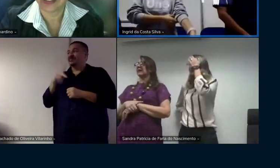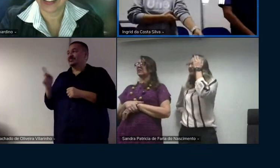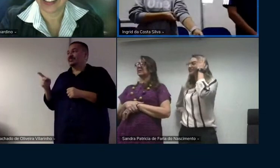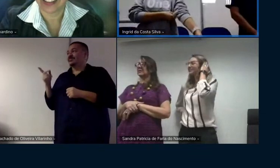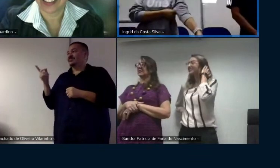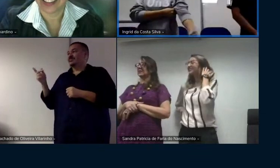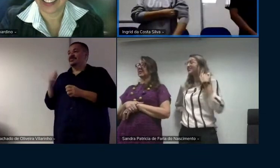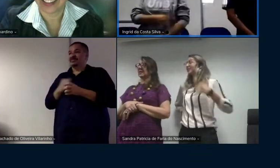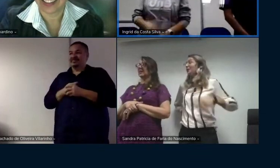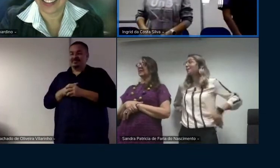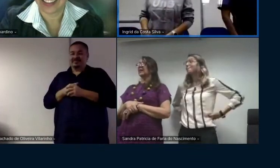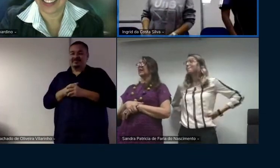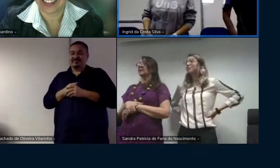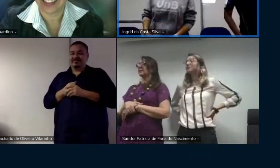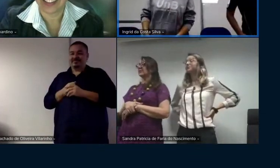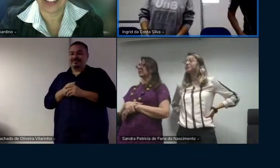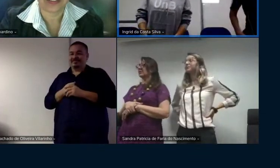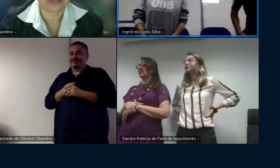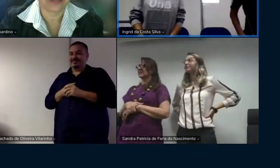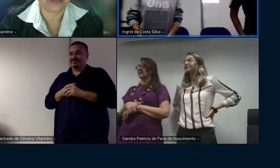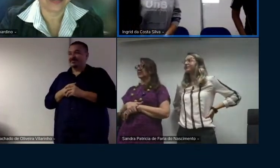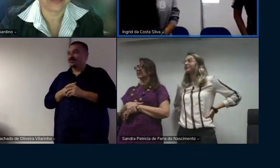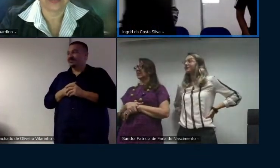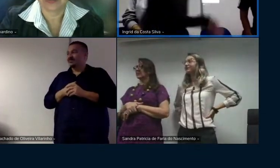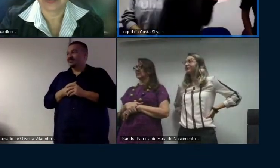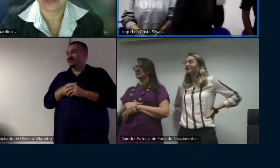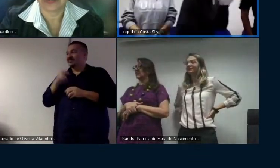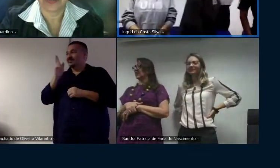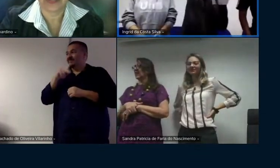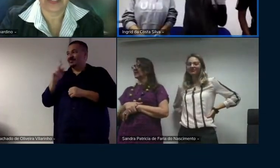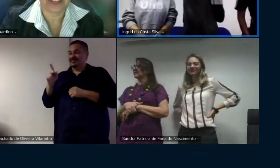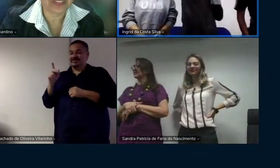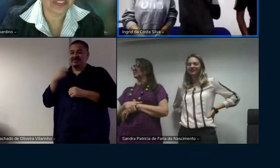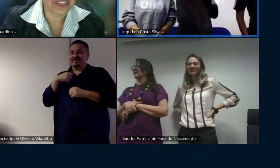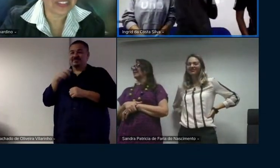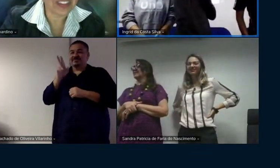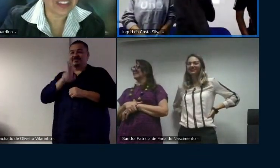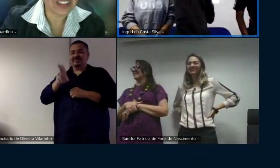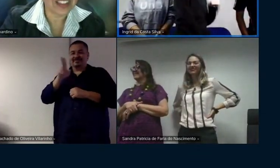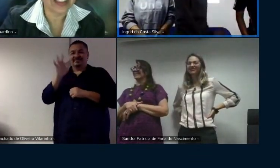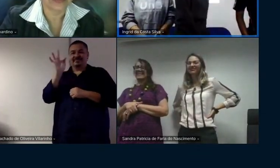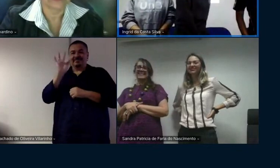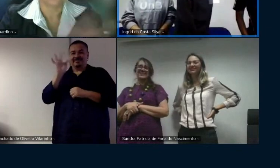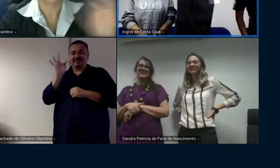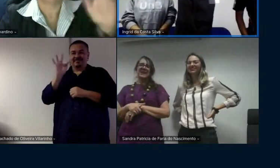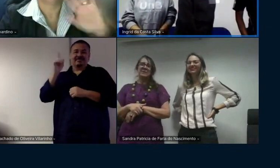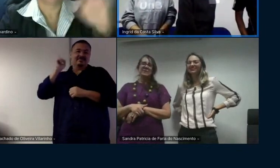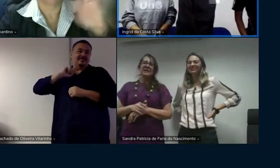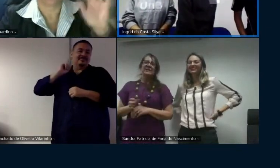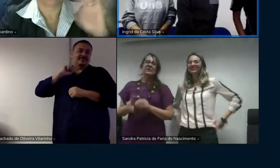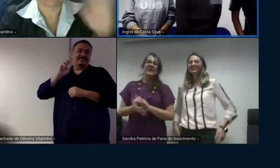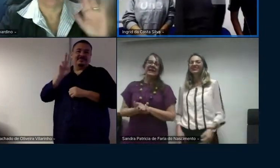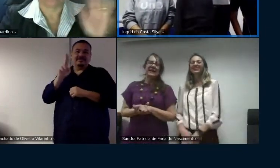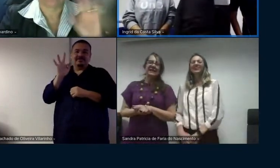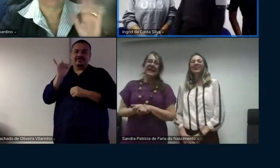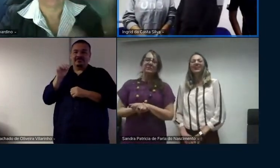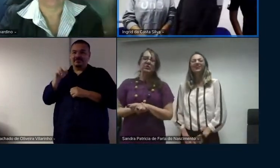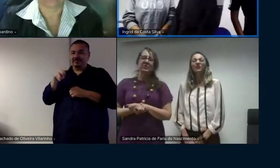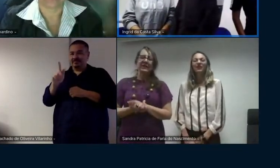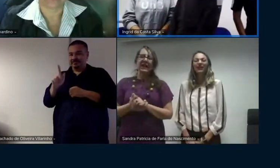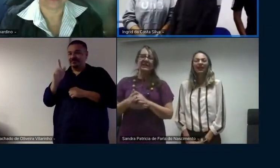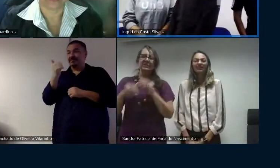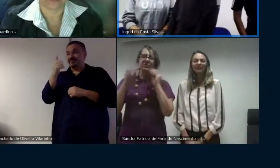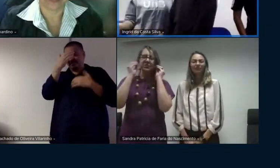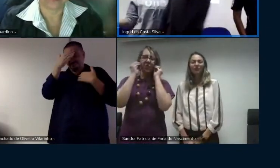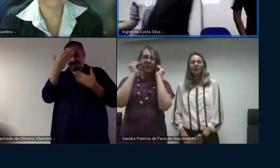eles devem conhecer você é professora da Universidade Federal de Minas Gerais opa então tá então tá